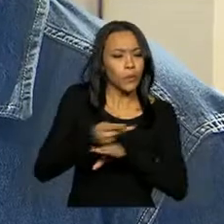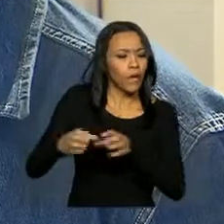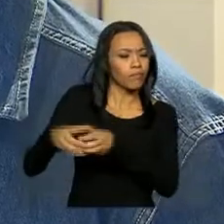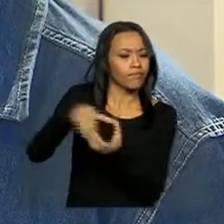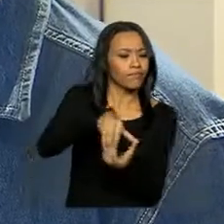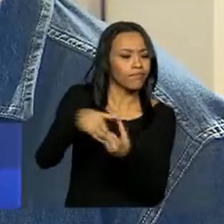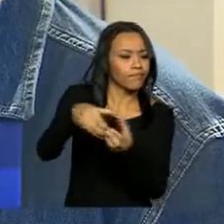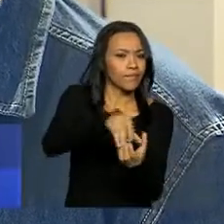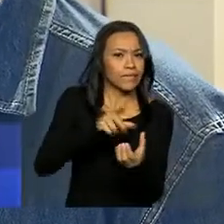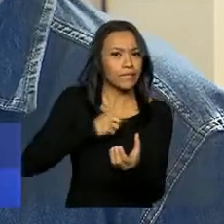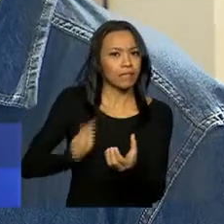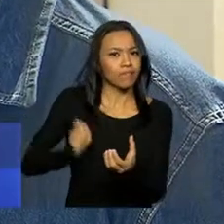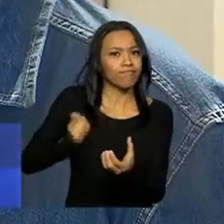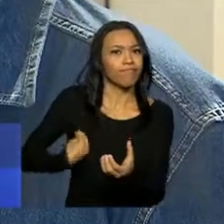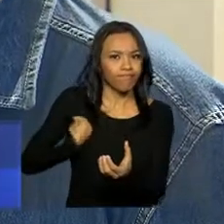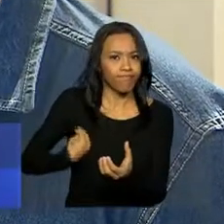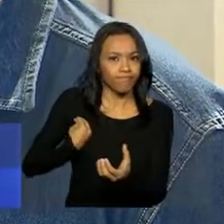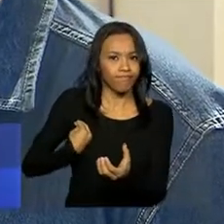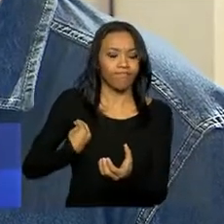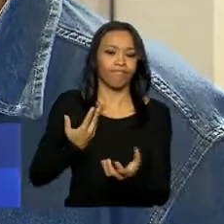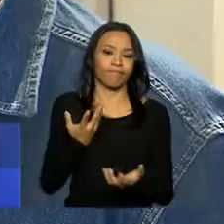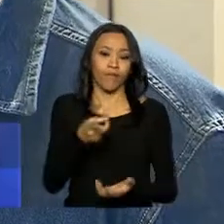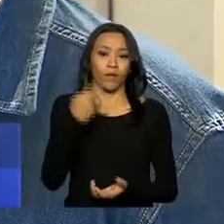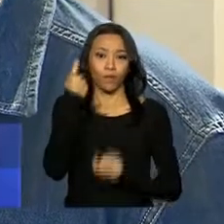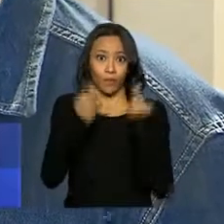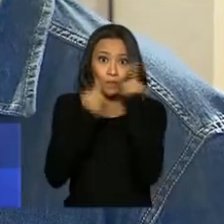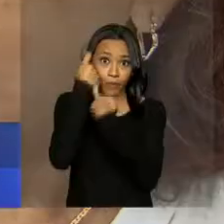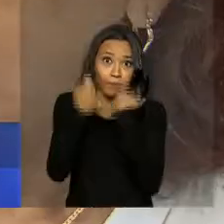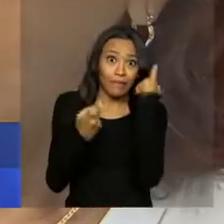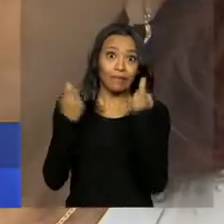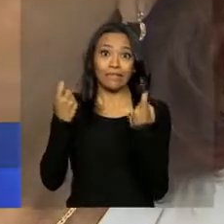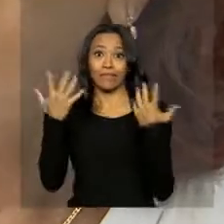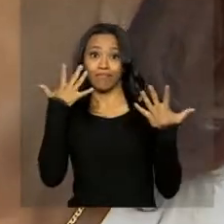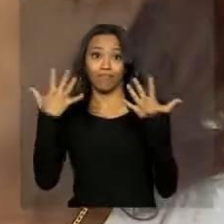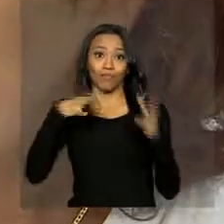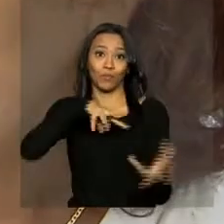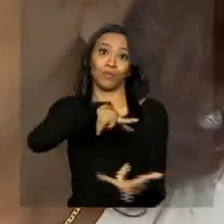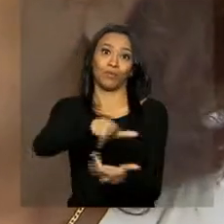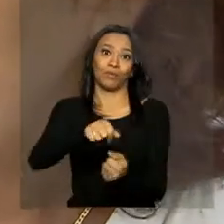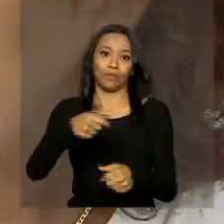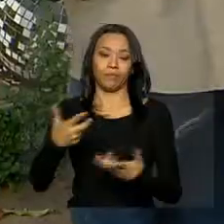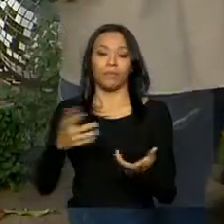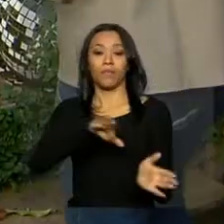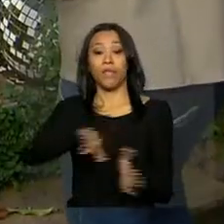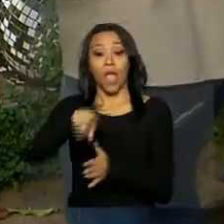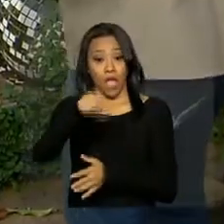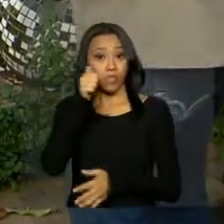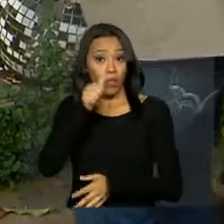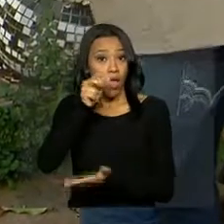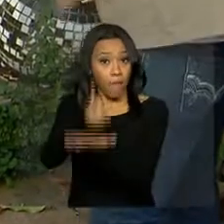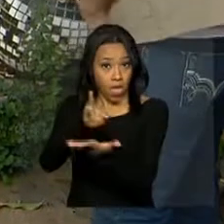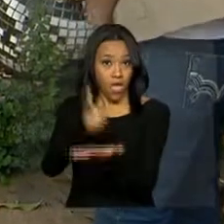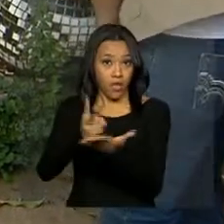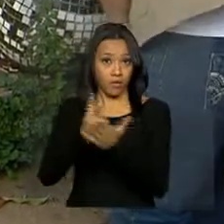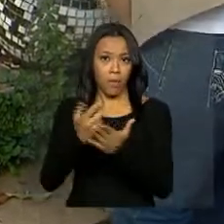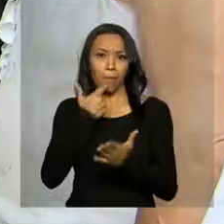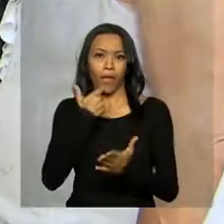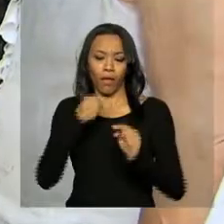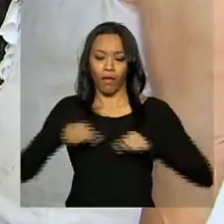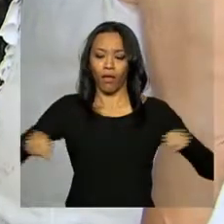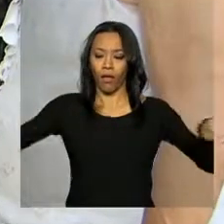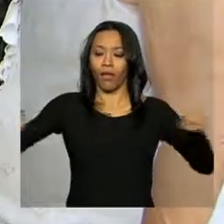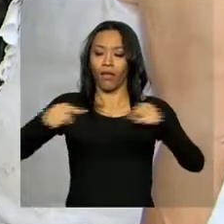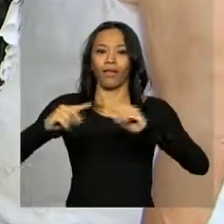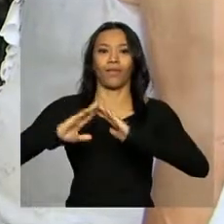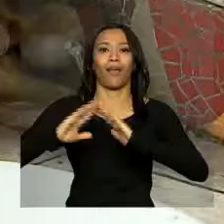preocupação justamente é com o que vem alarmando o mundo, né? A dona de casa Neuza, moradora da mesma quadra do João Carlos,